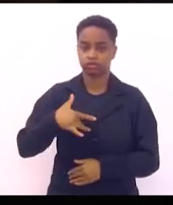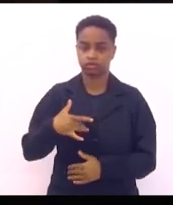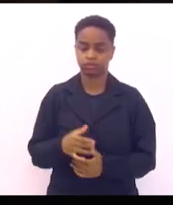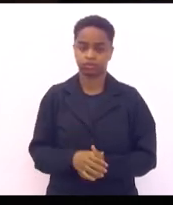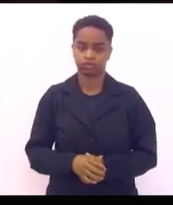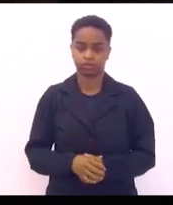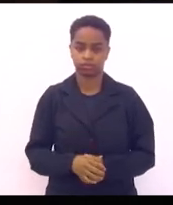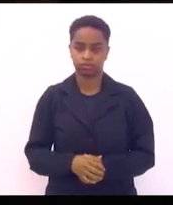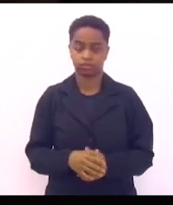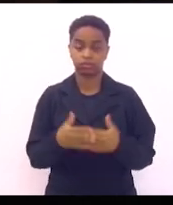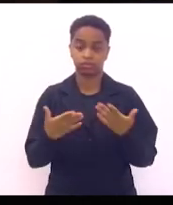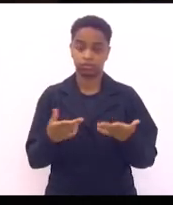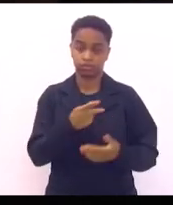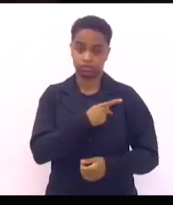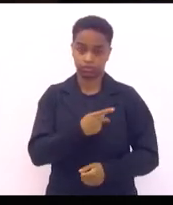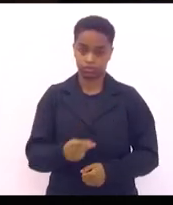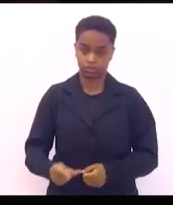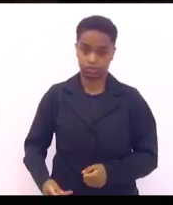Senhor presidente,